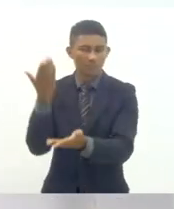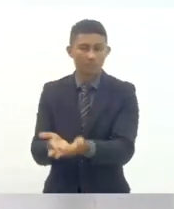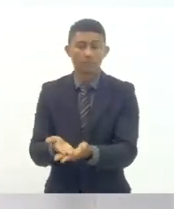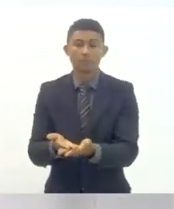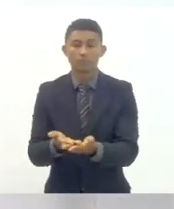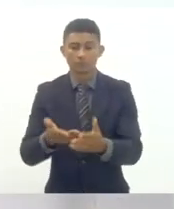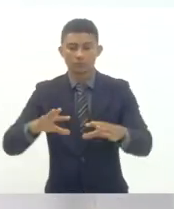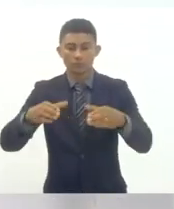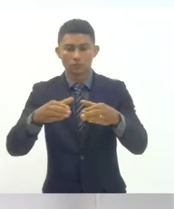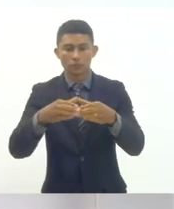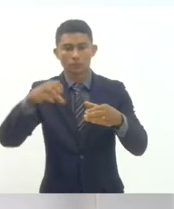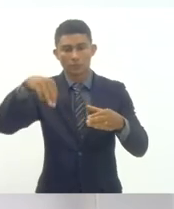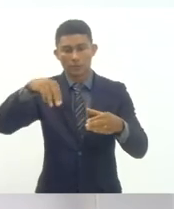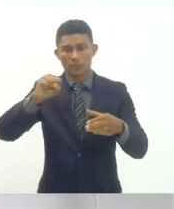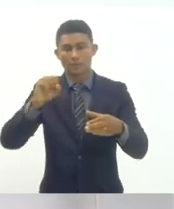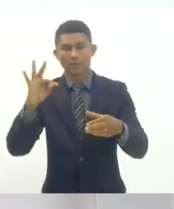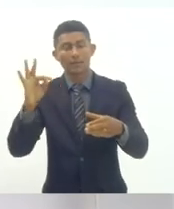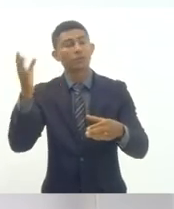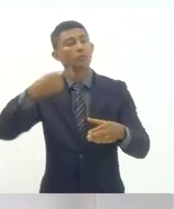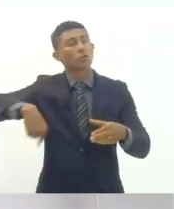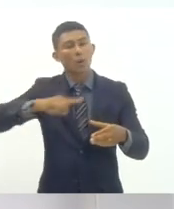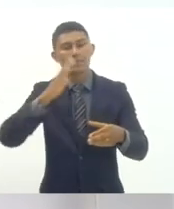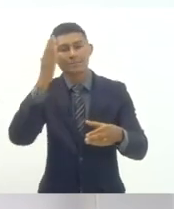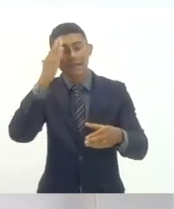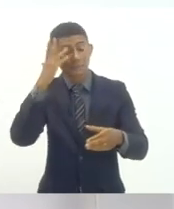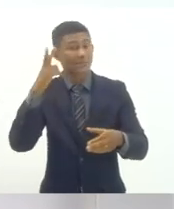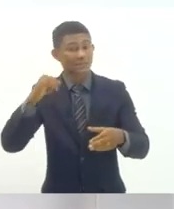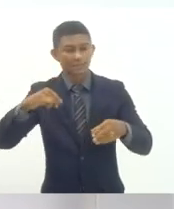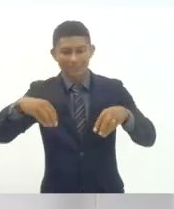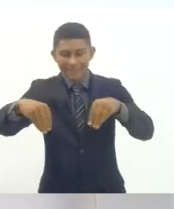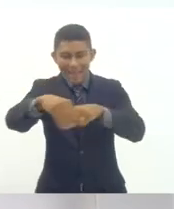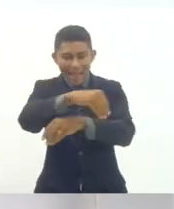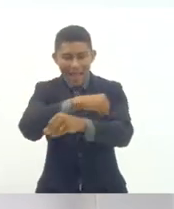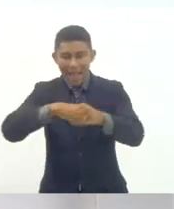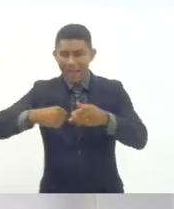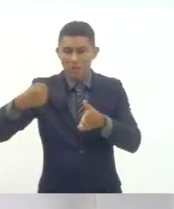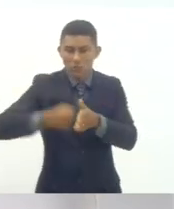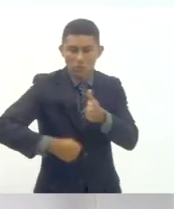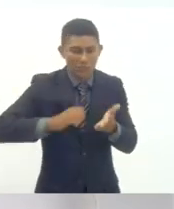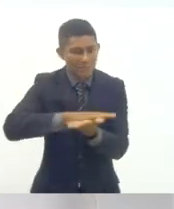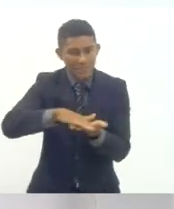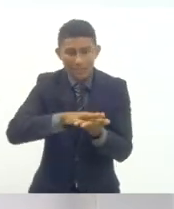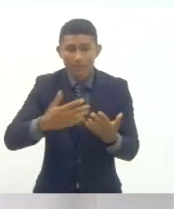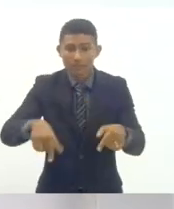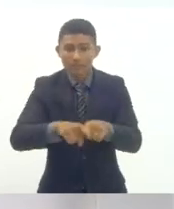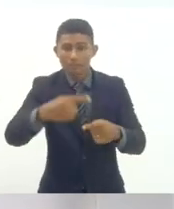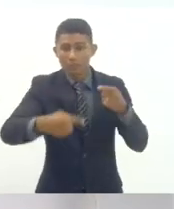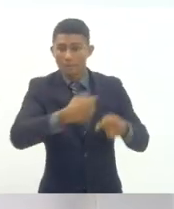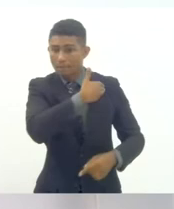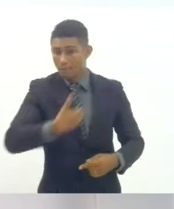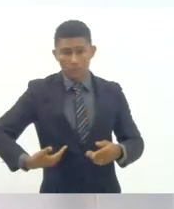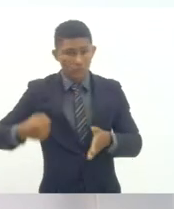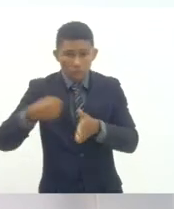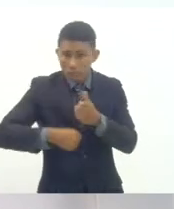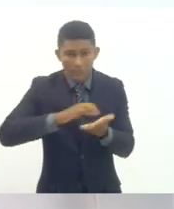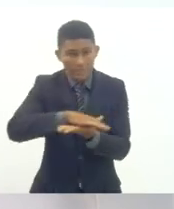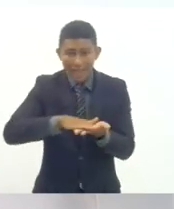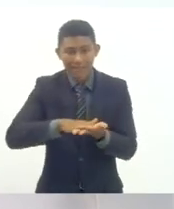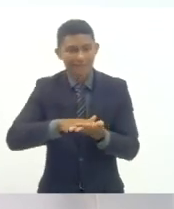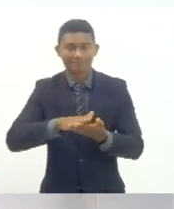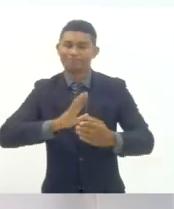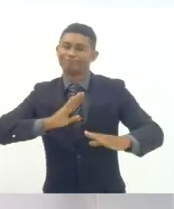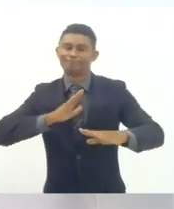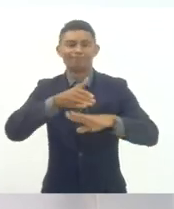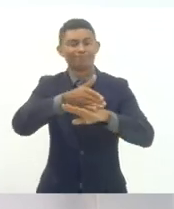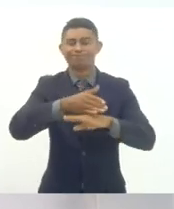luta se não lutar pela terra se não lutar pelas políticas públicas não temos acesso então a nossa luta